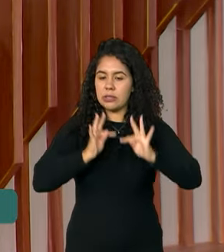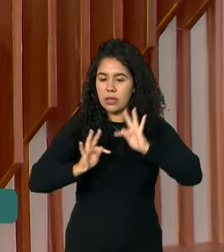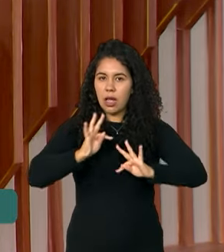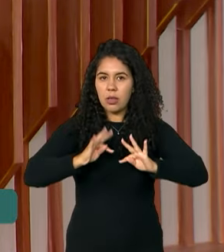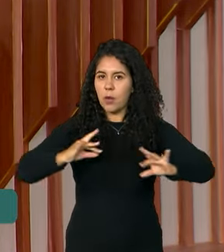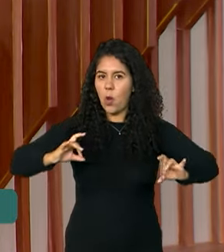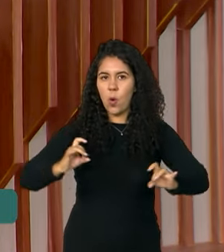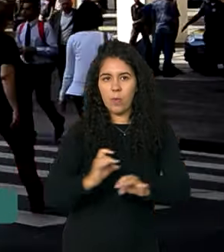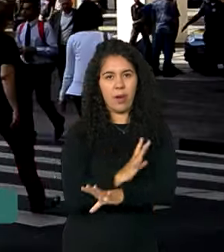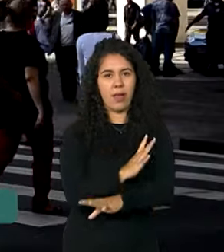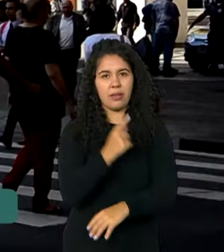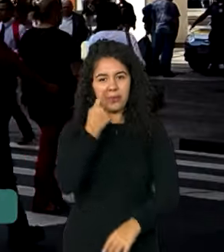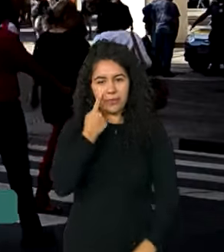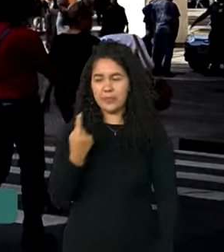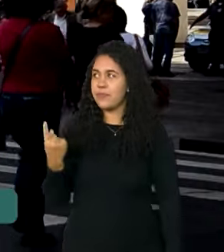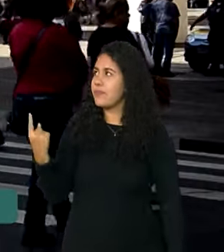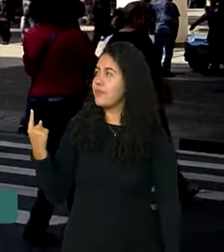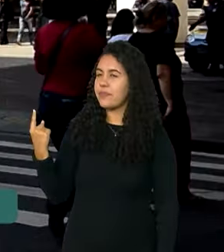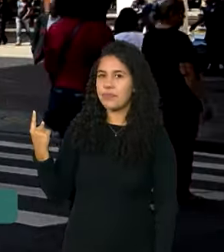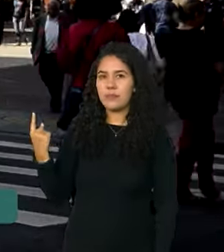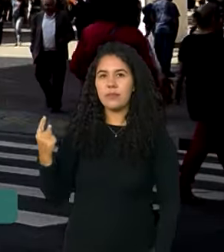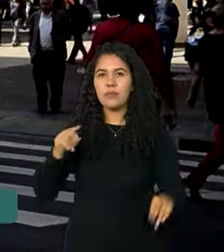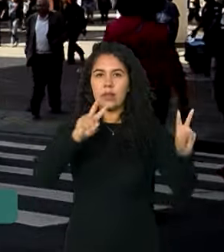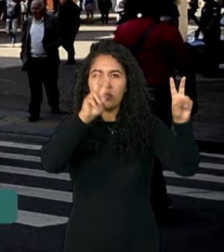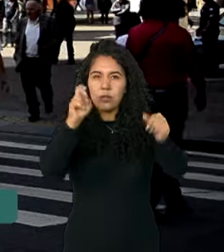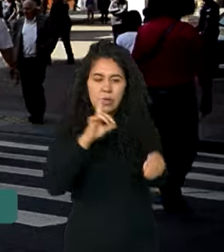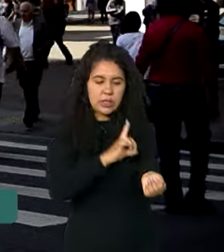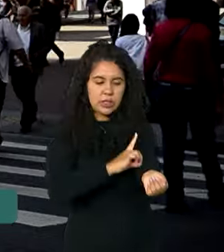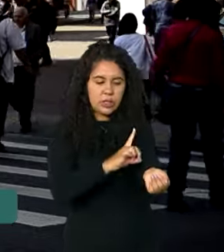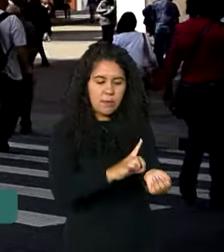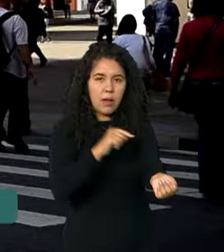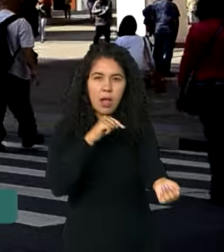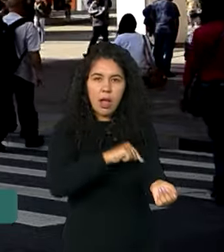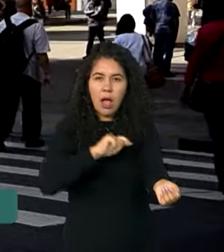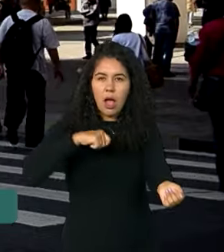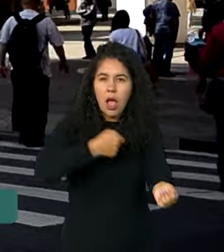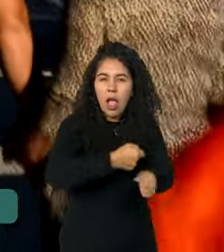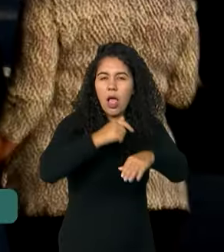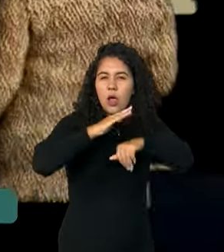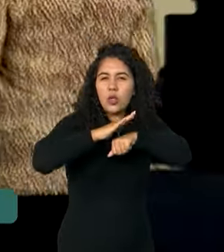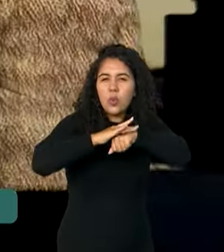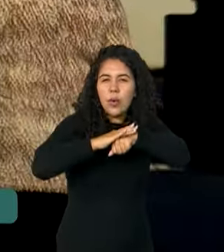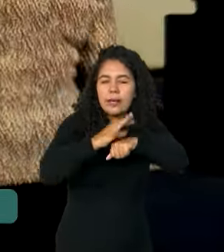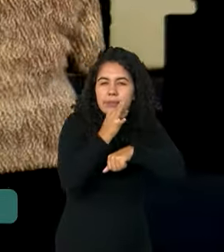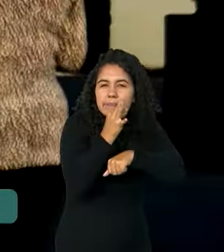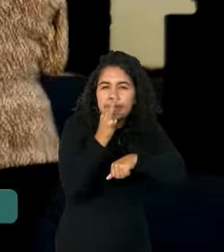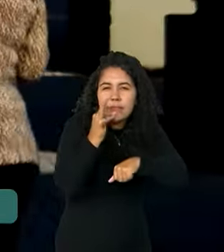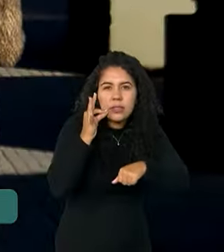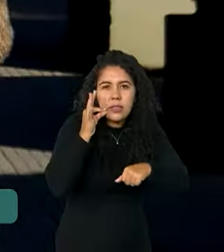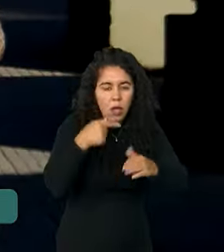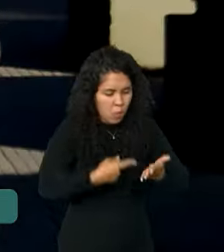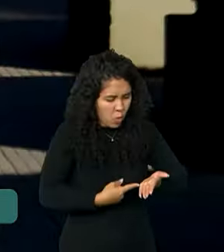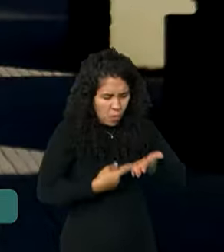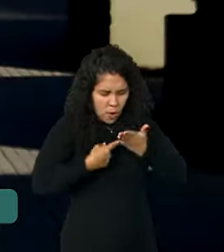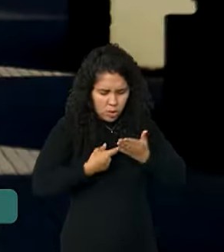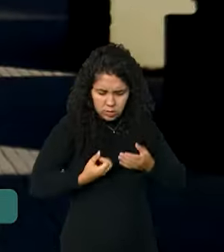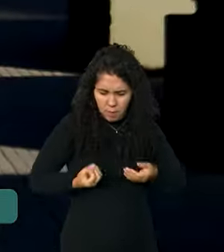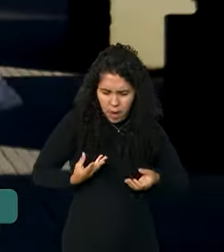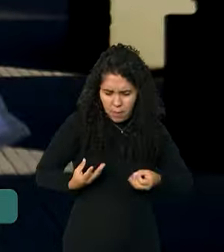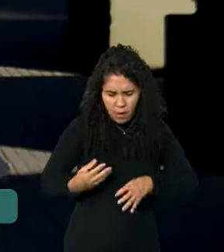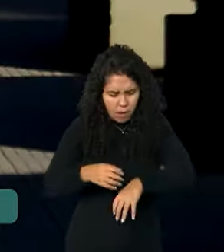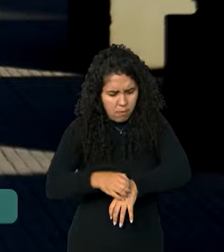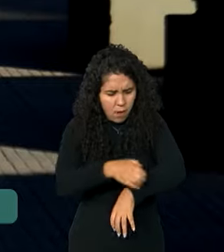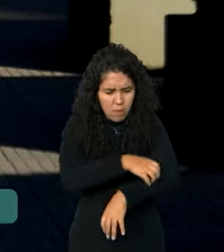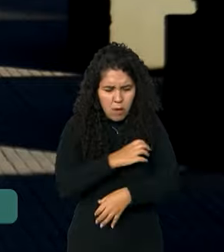para a doença. O diabetes é uma doença silenciosa que pode não apresentar sintomas nos